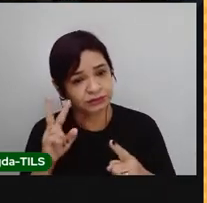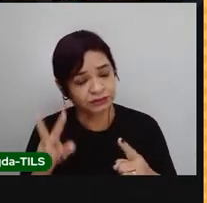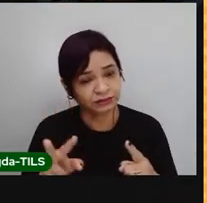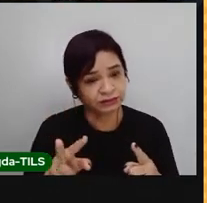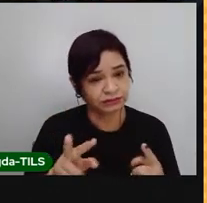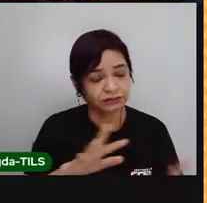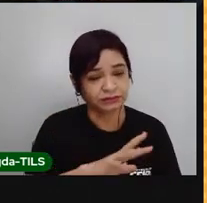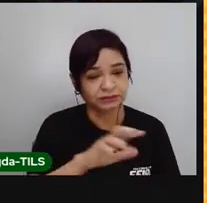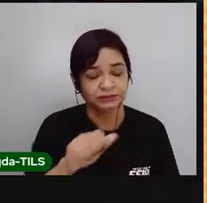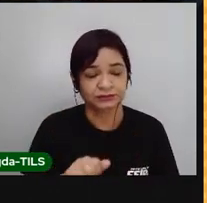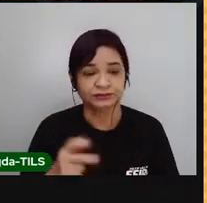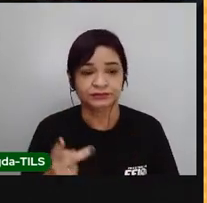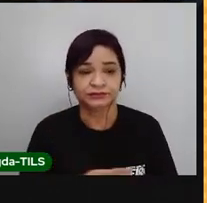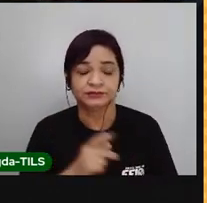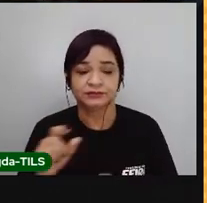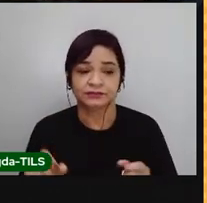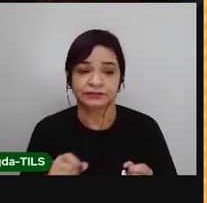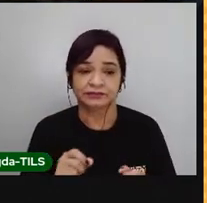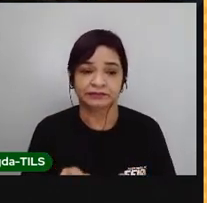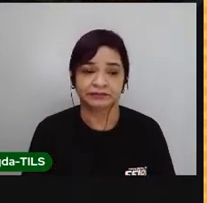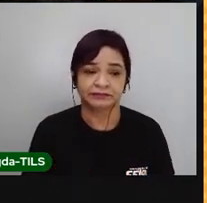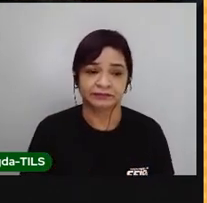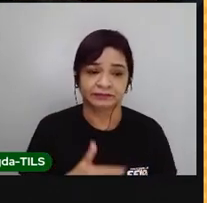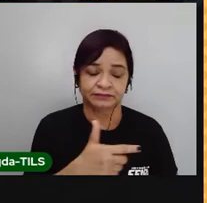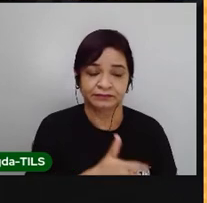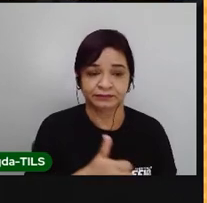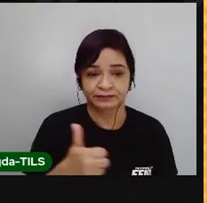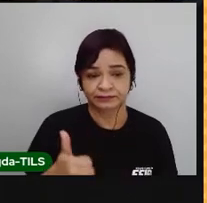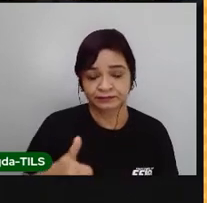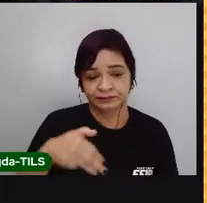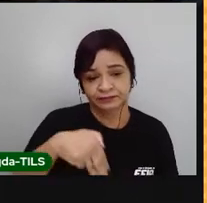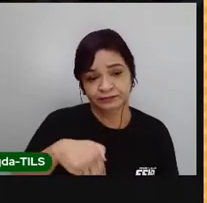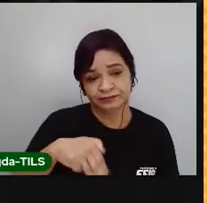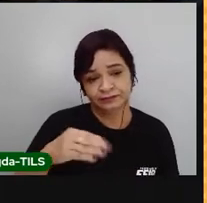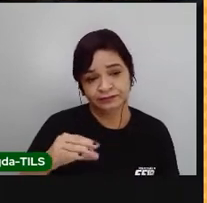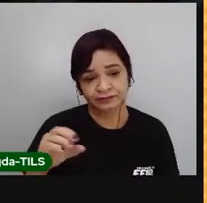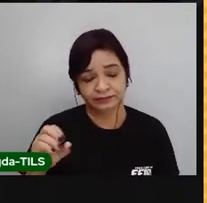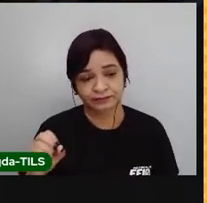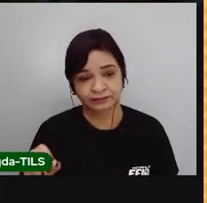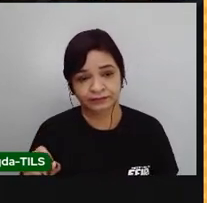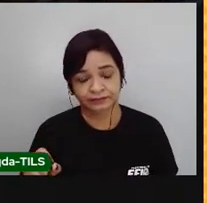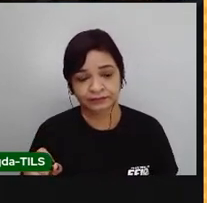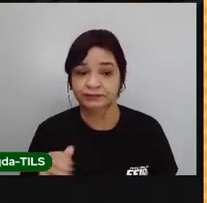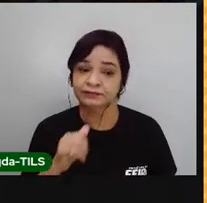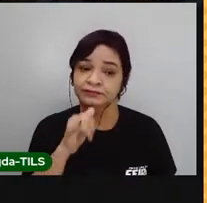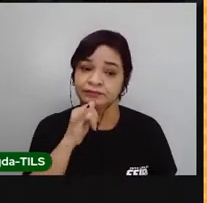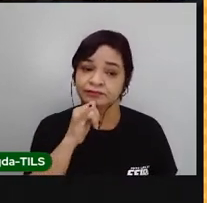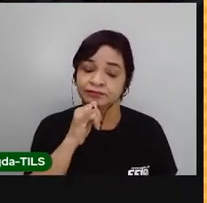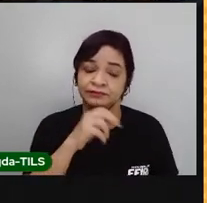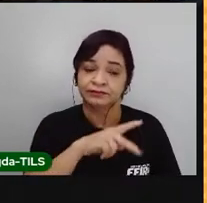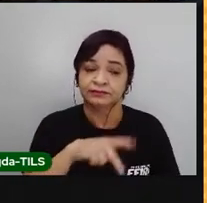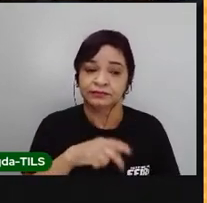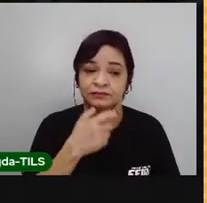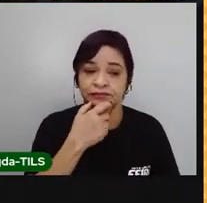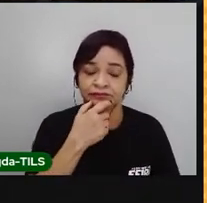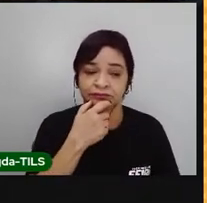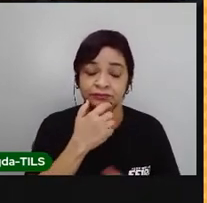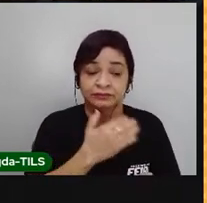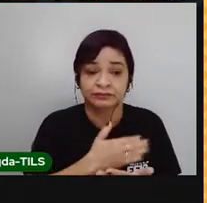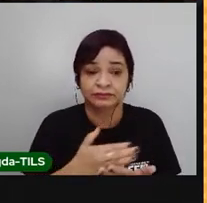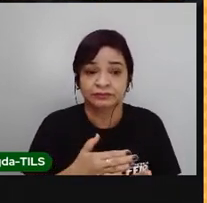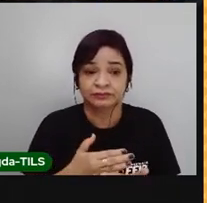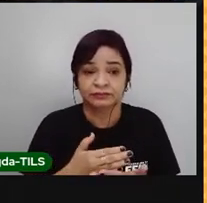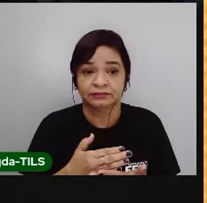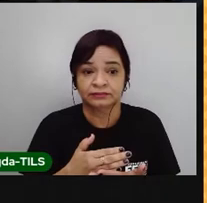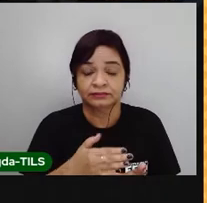Então, o que é que acontece? No dia 21 de março, lá no hemisfério norte, por exemplo, nos Estados Unidos, eles começaram a primavera.